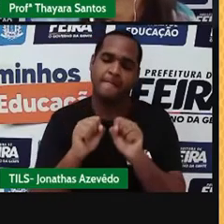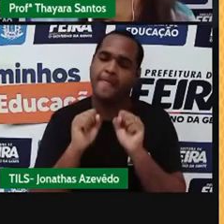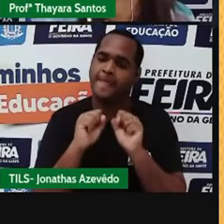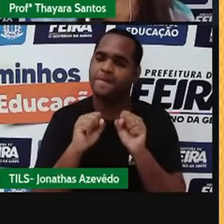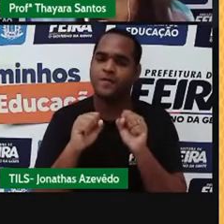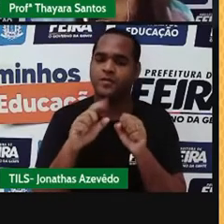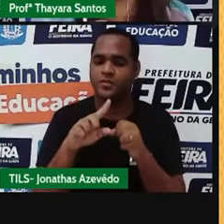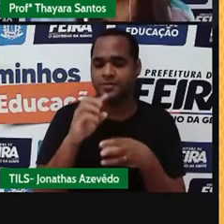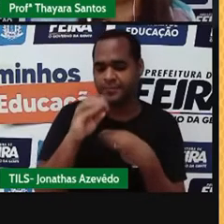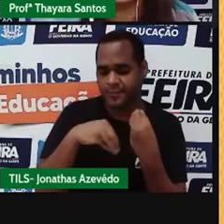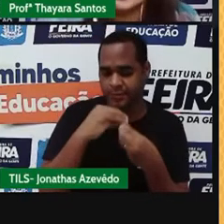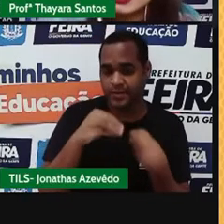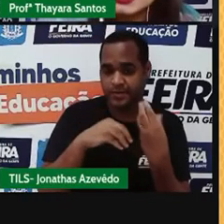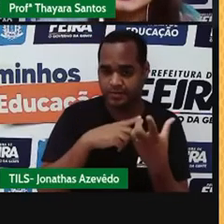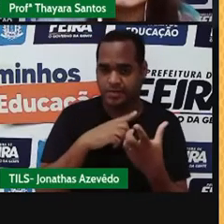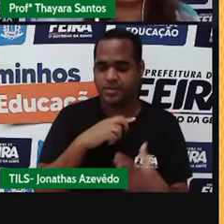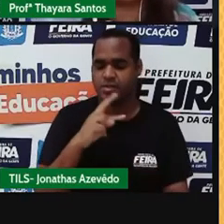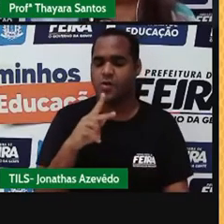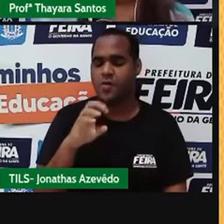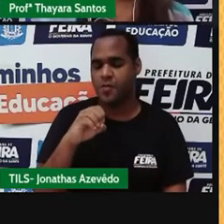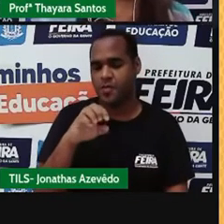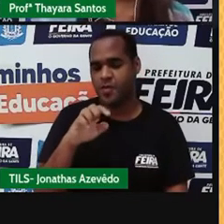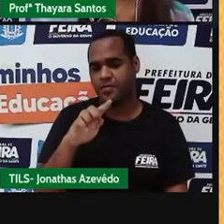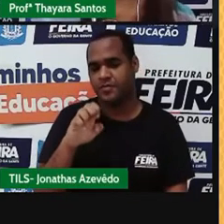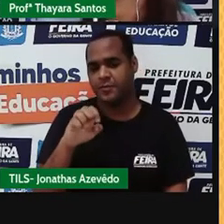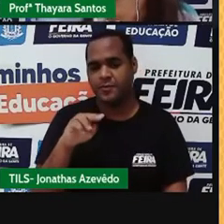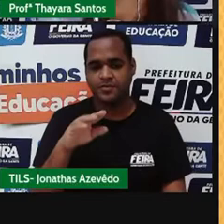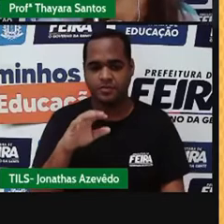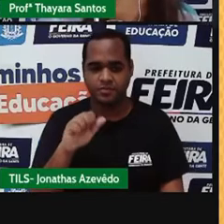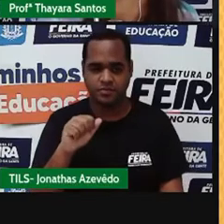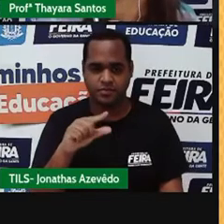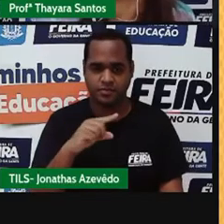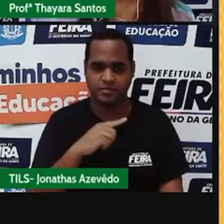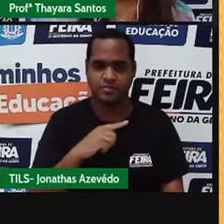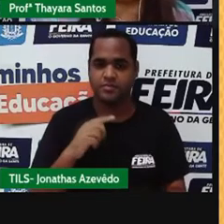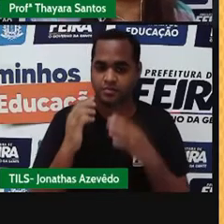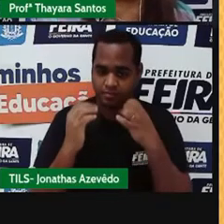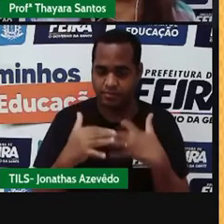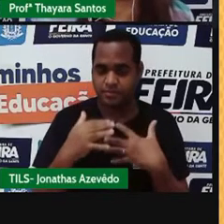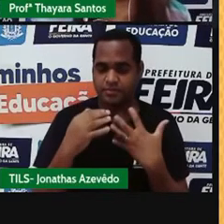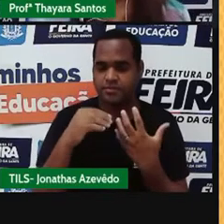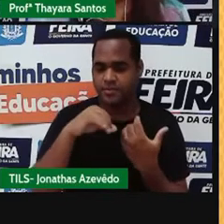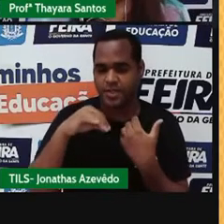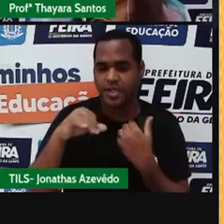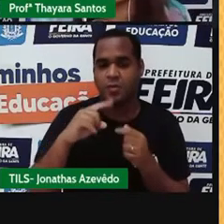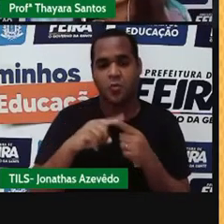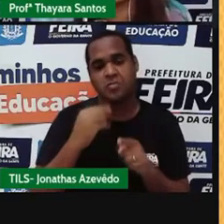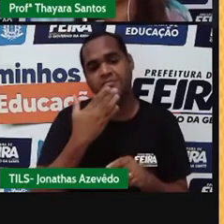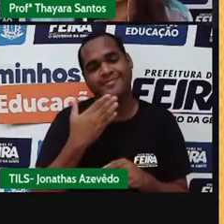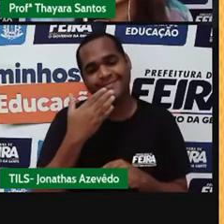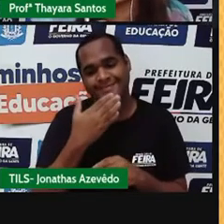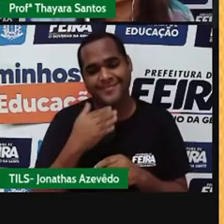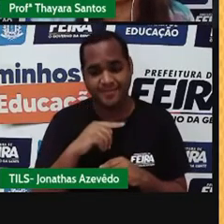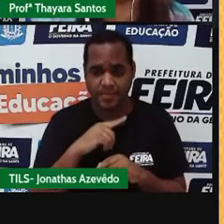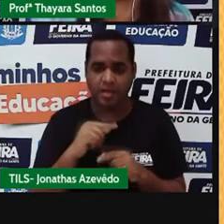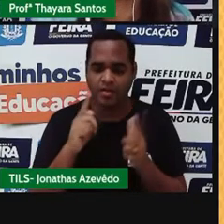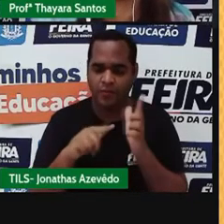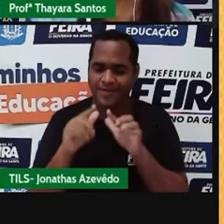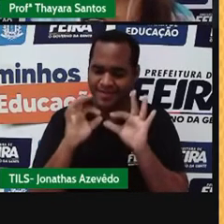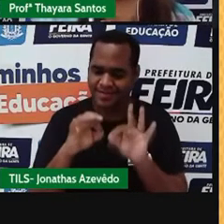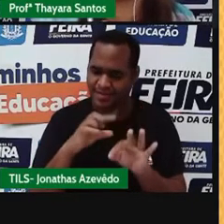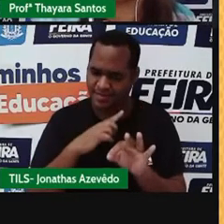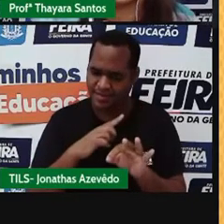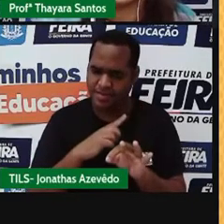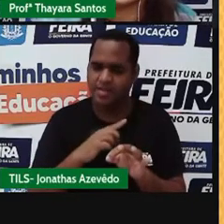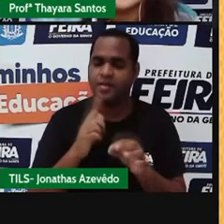falando aqui de misturas homogêneas, nesse caso, o soluto só poderia ser o sal ou o açúcar, porque são aqueles que conseguem realmente